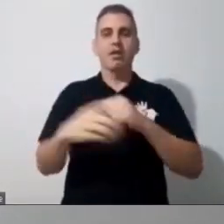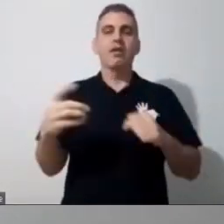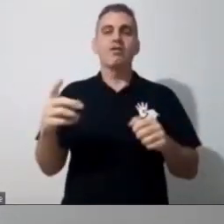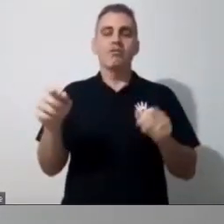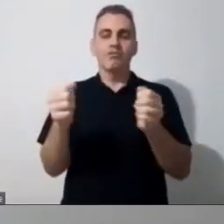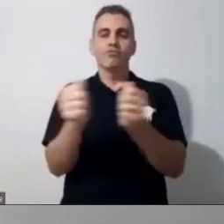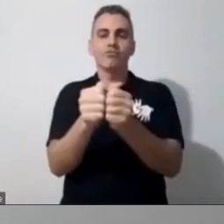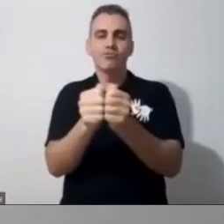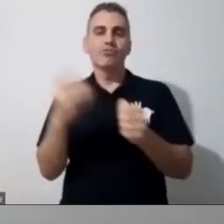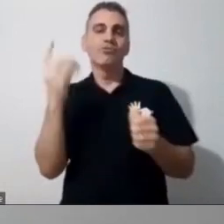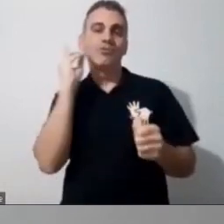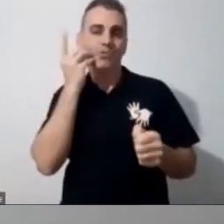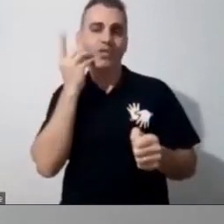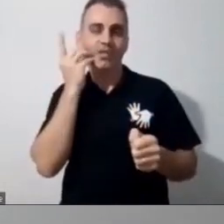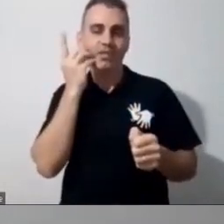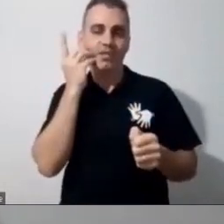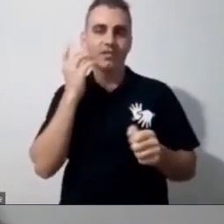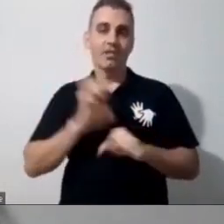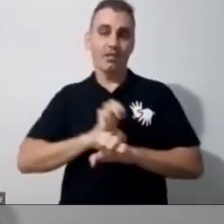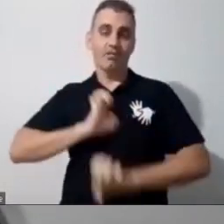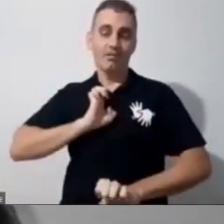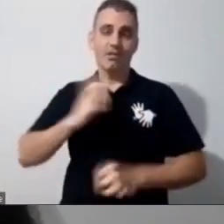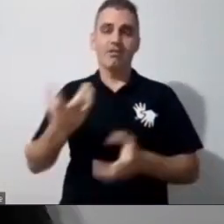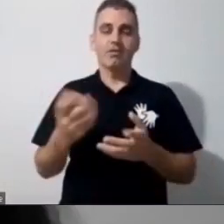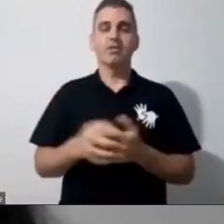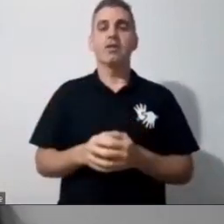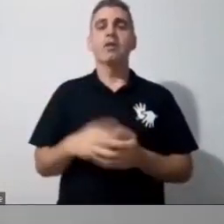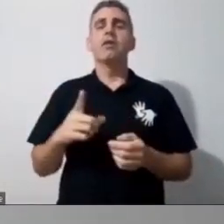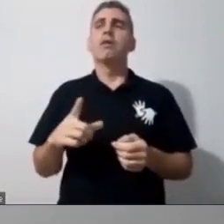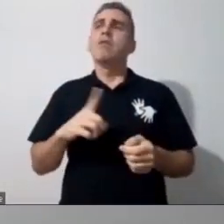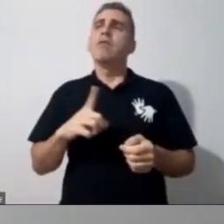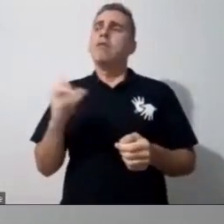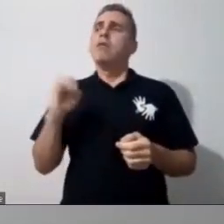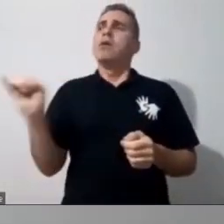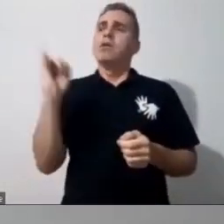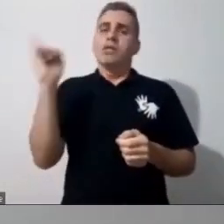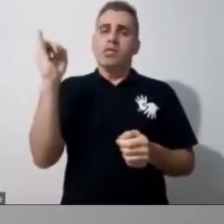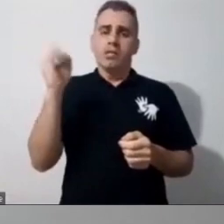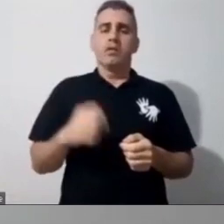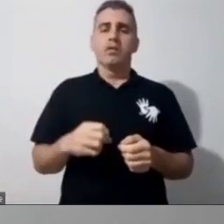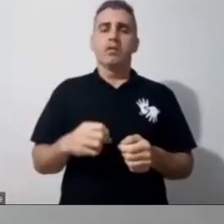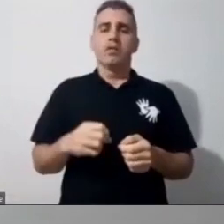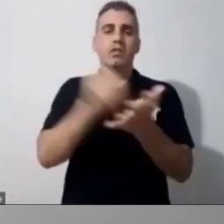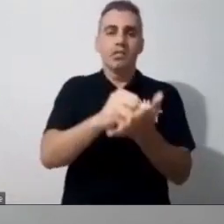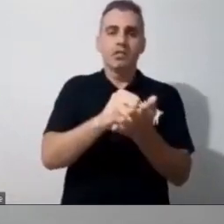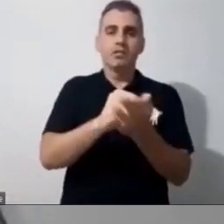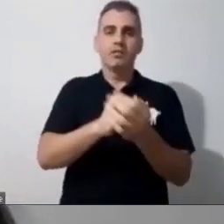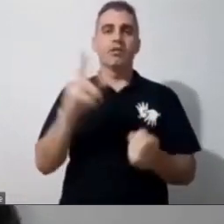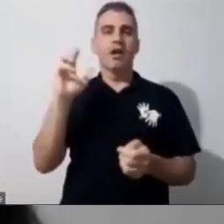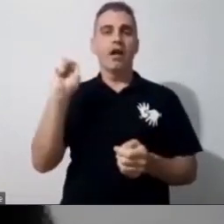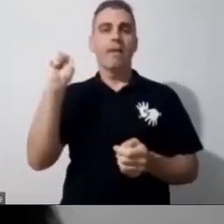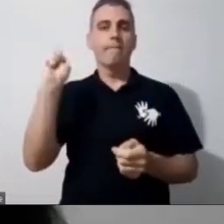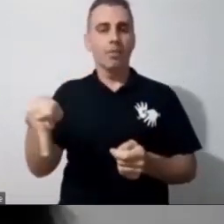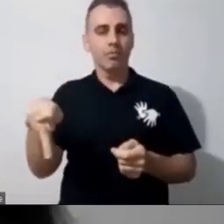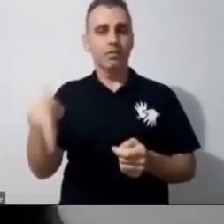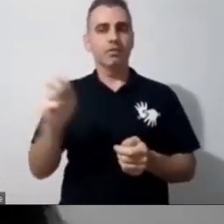uma coisa, eu esqueci de dizer que eu acho muito importante, numa das matrículas eu já me aposentei, mas quem trabalha com a